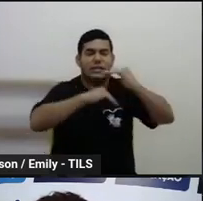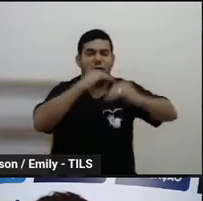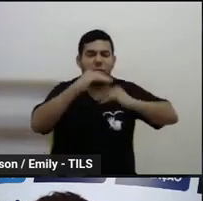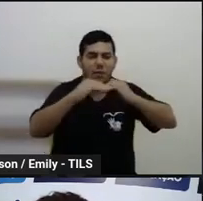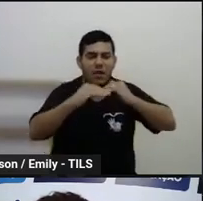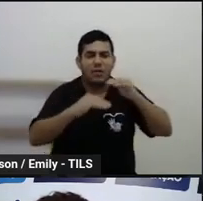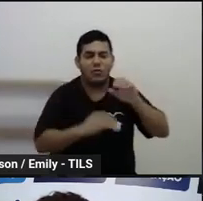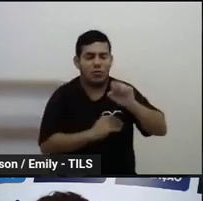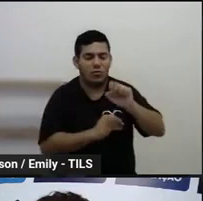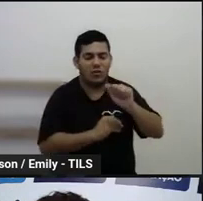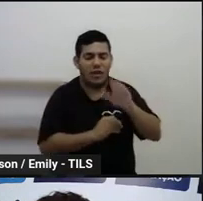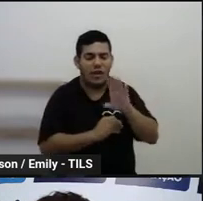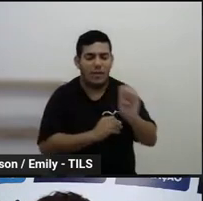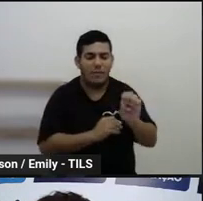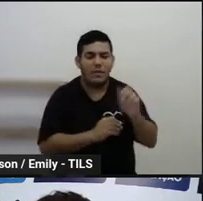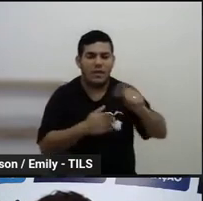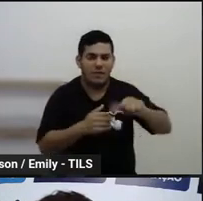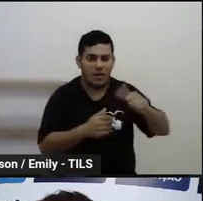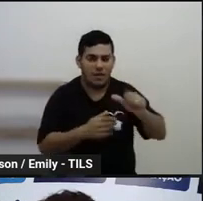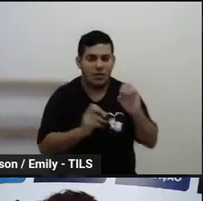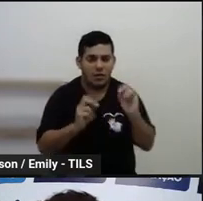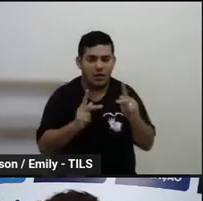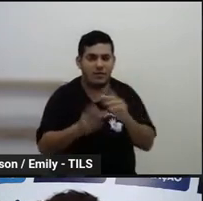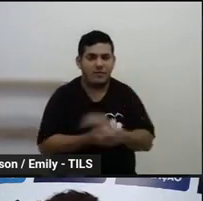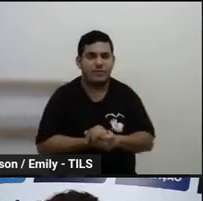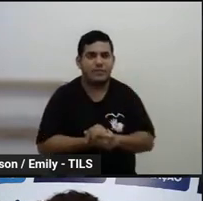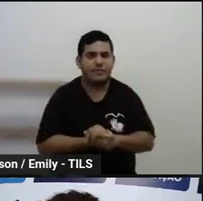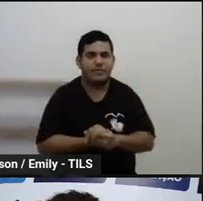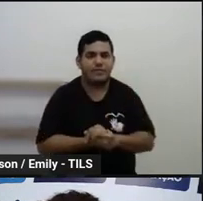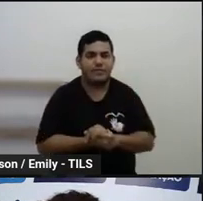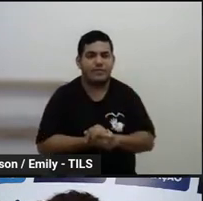avaliação, né? Pelo SAB.